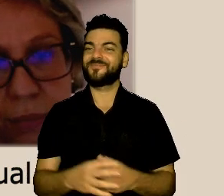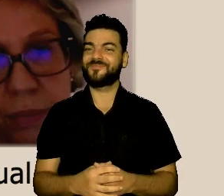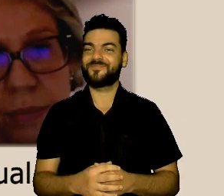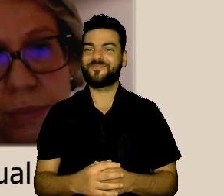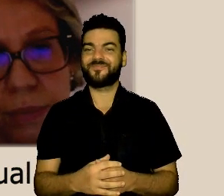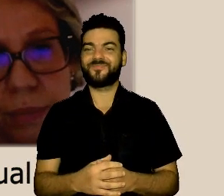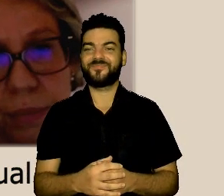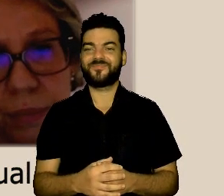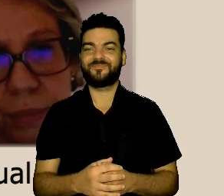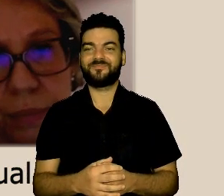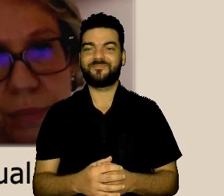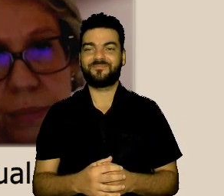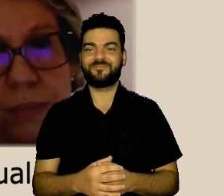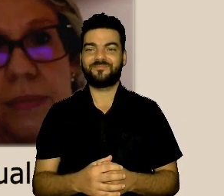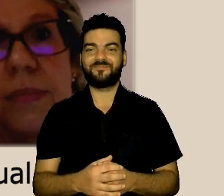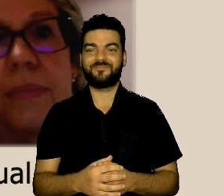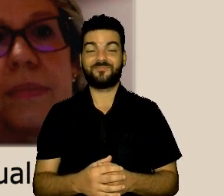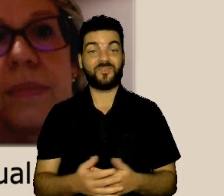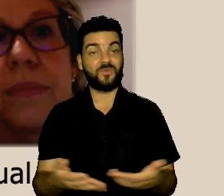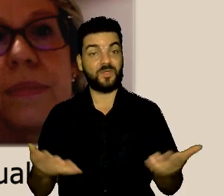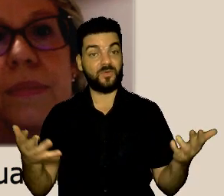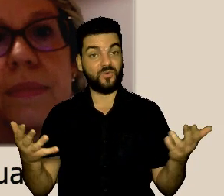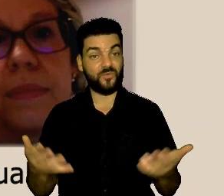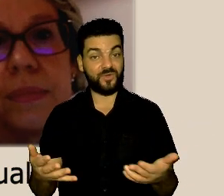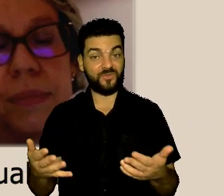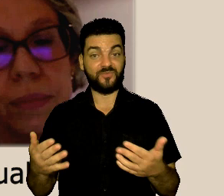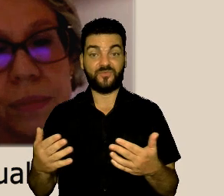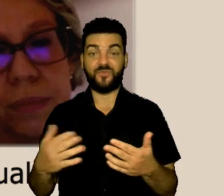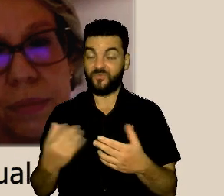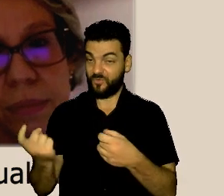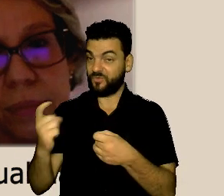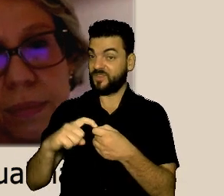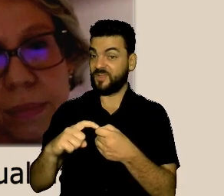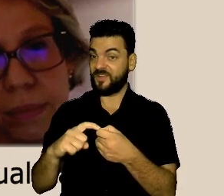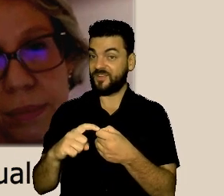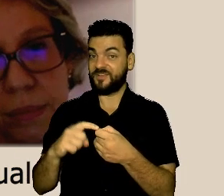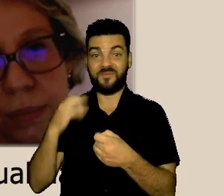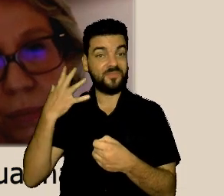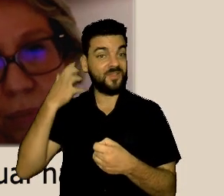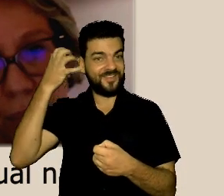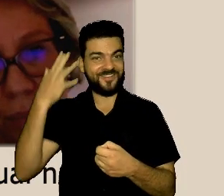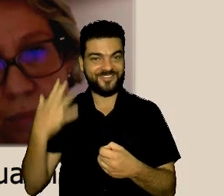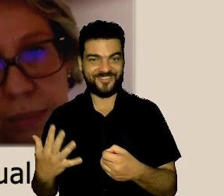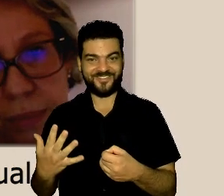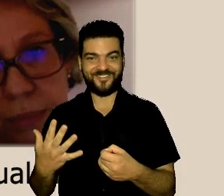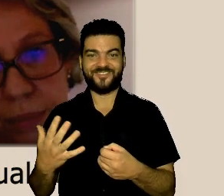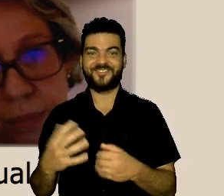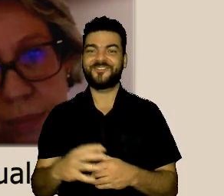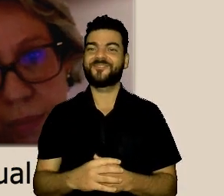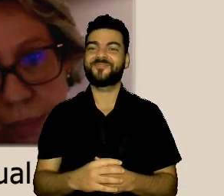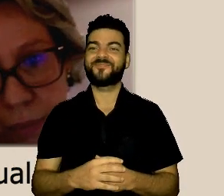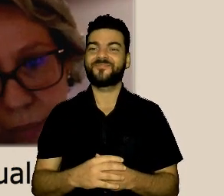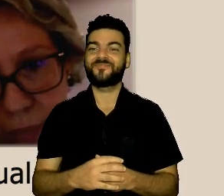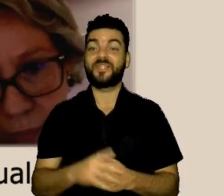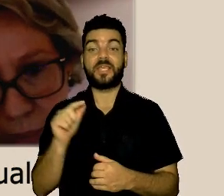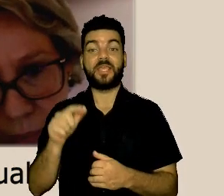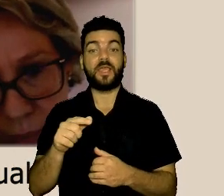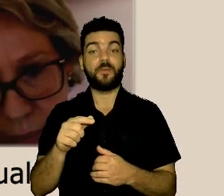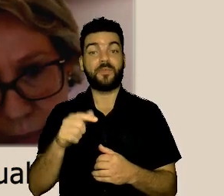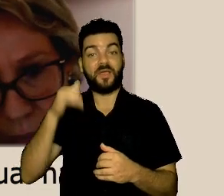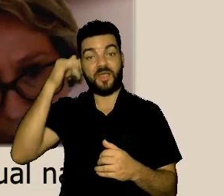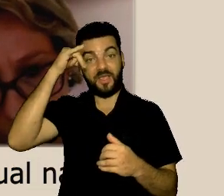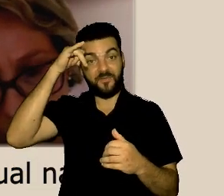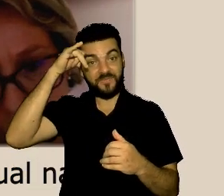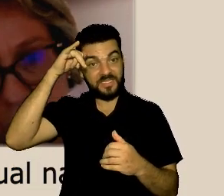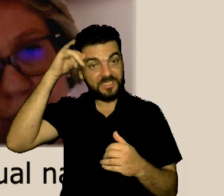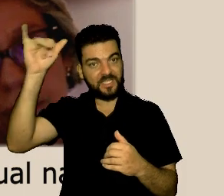o nosso webinário Prevenção e Enfrentamento do Assédio Moral e Sexual na Justiça Federal da